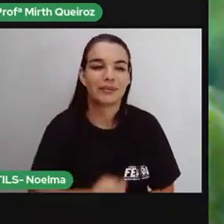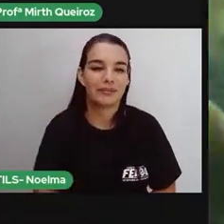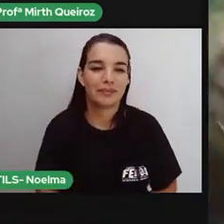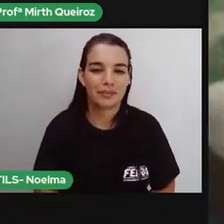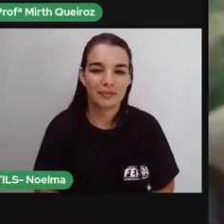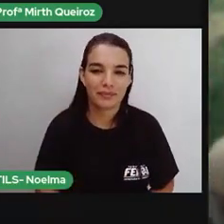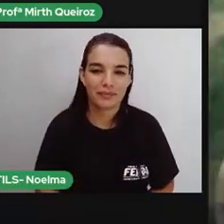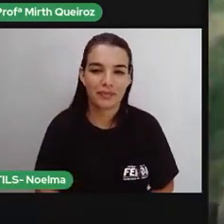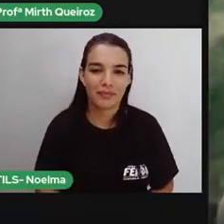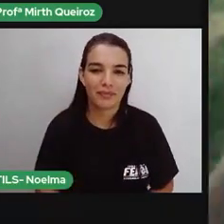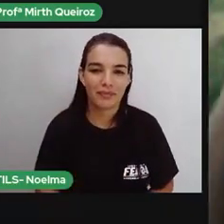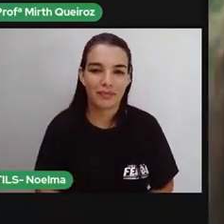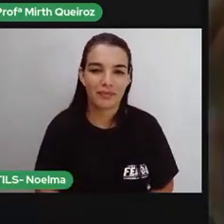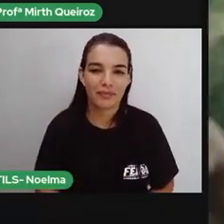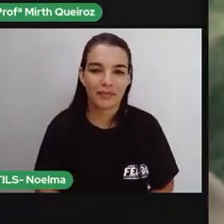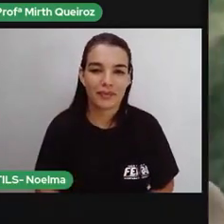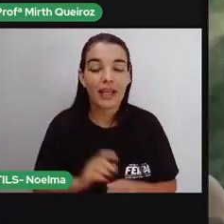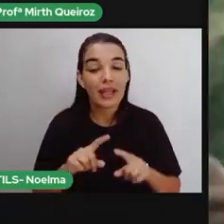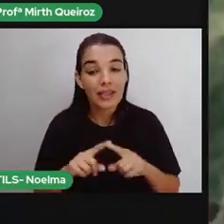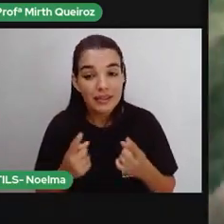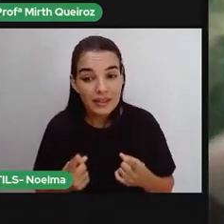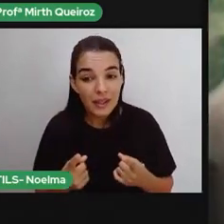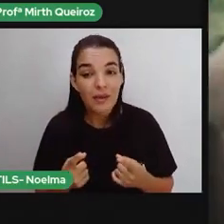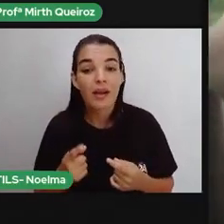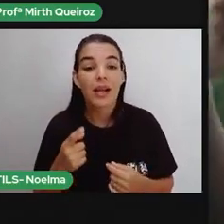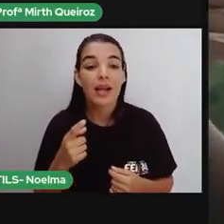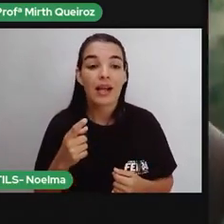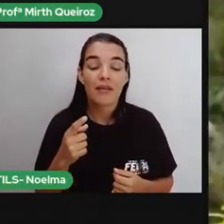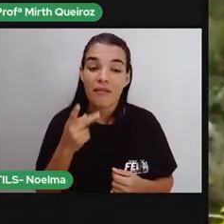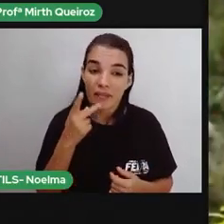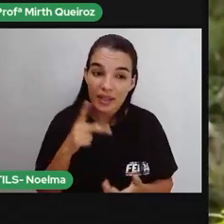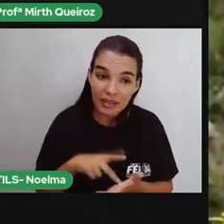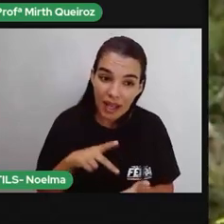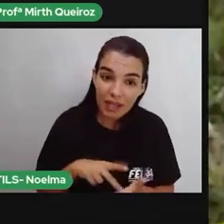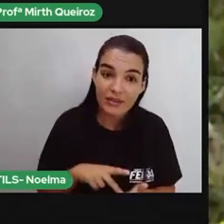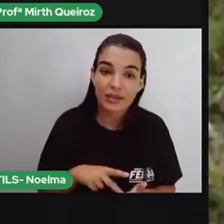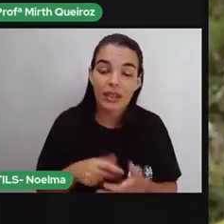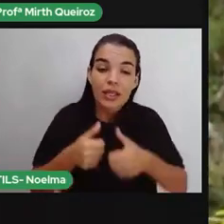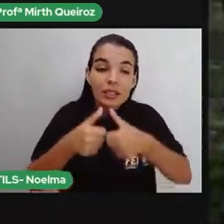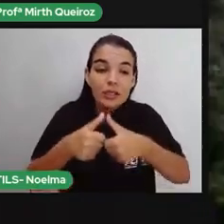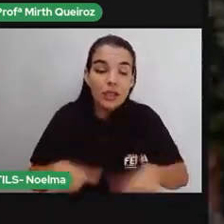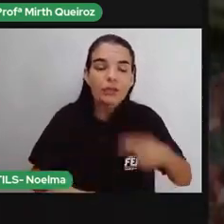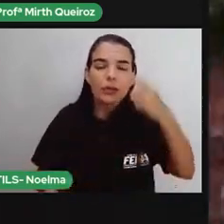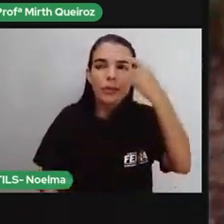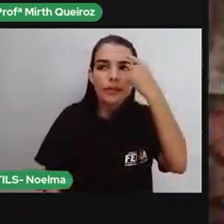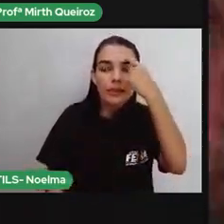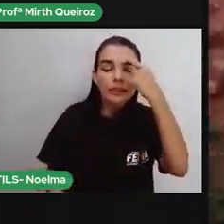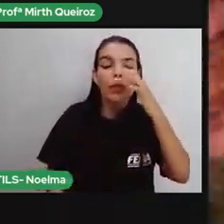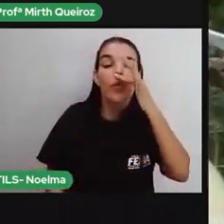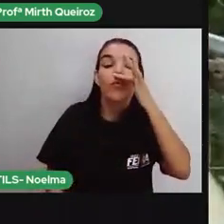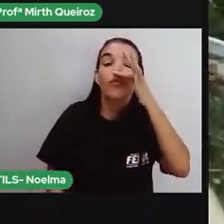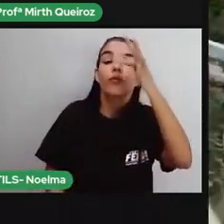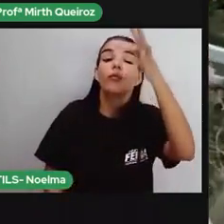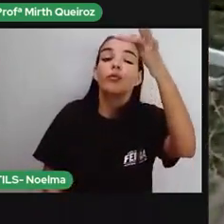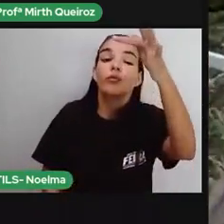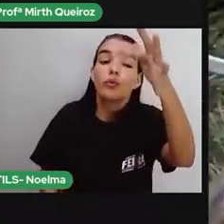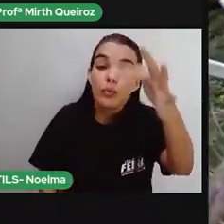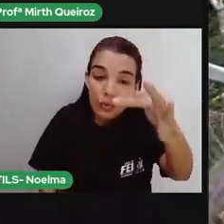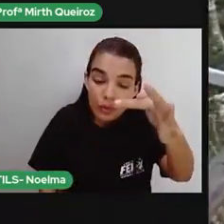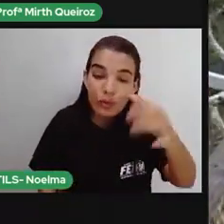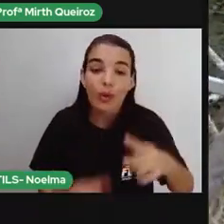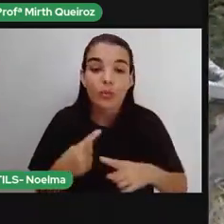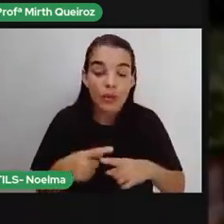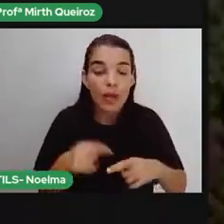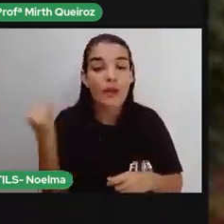E a gente está realmente pensando lá na frente. Essas áreas vão ter um papel importante na conservação